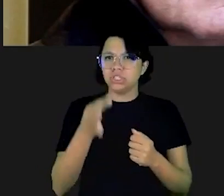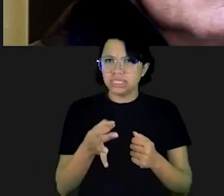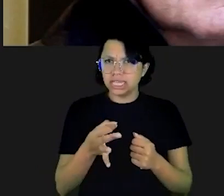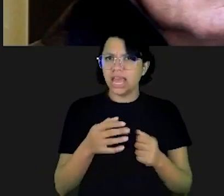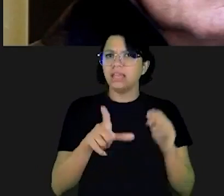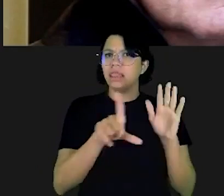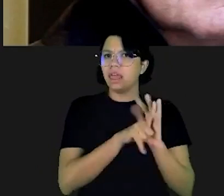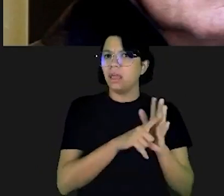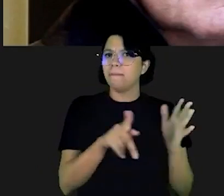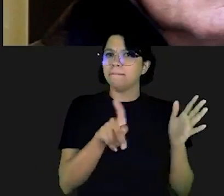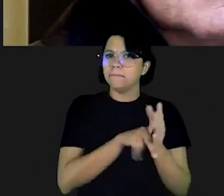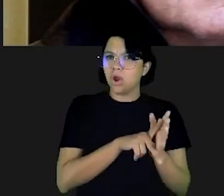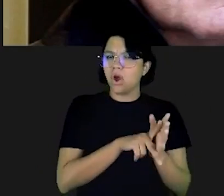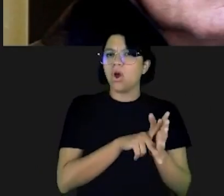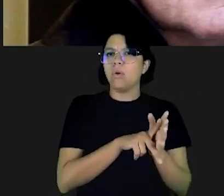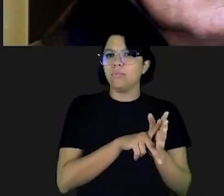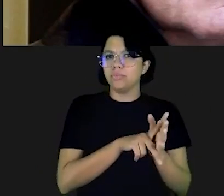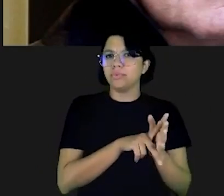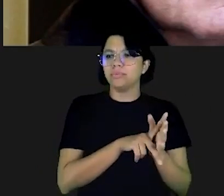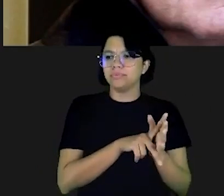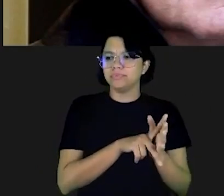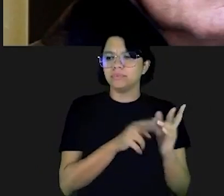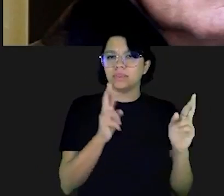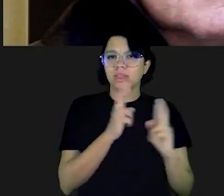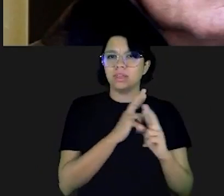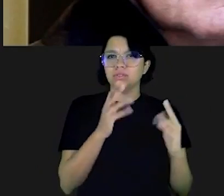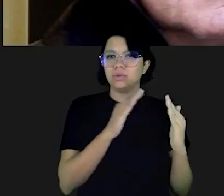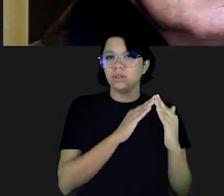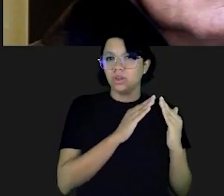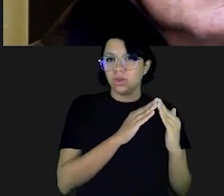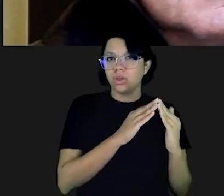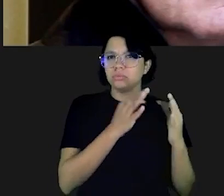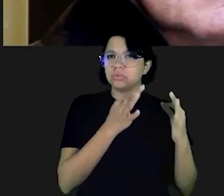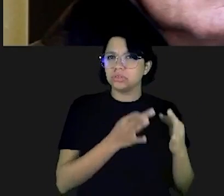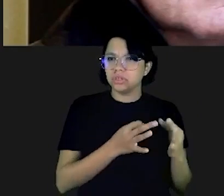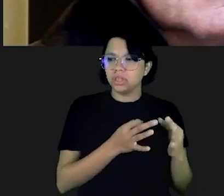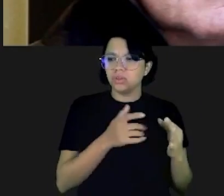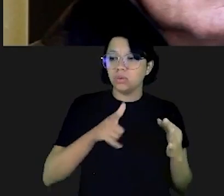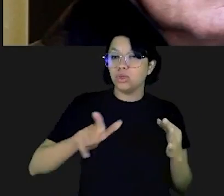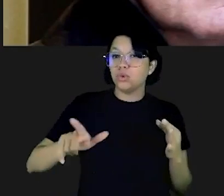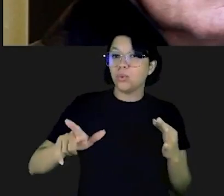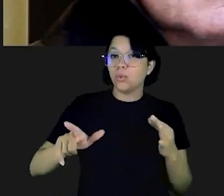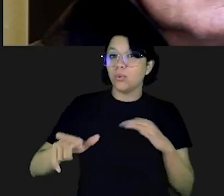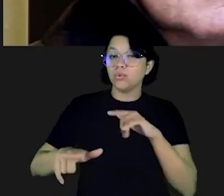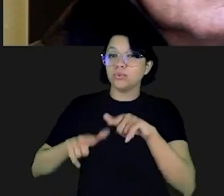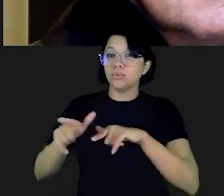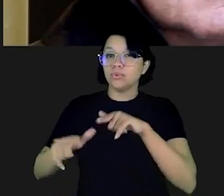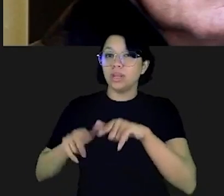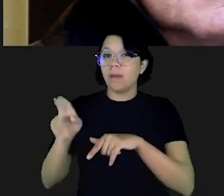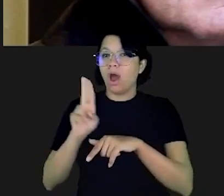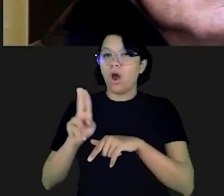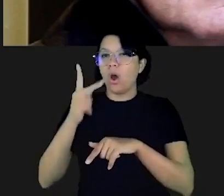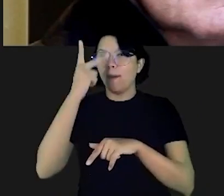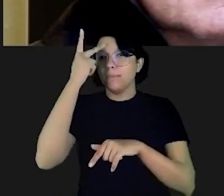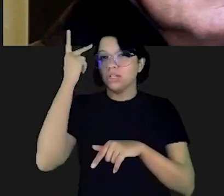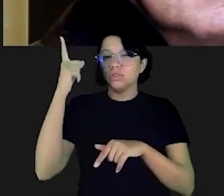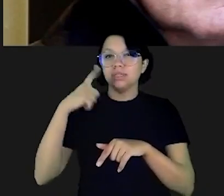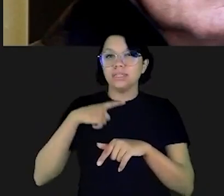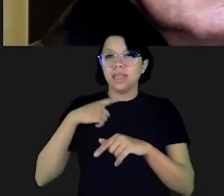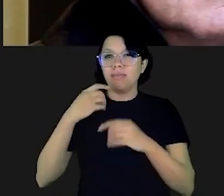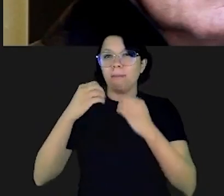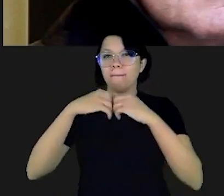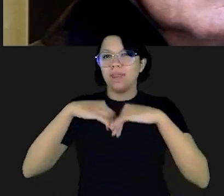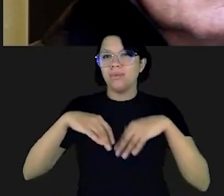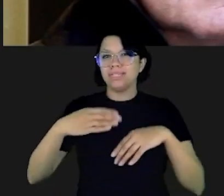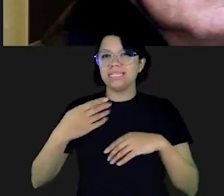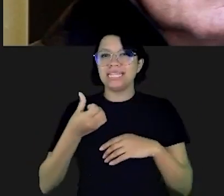absolutamente ilícito, absolutamente correto, uma corretora que trabalhava bonitinho e em paralelo um outro negócio que lesou pessoas